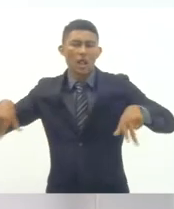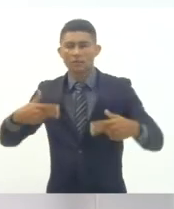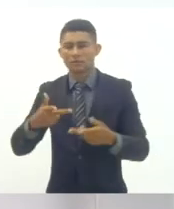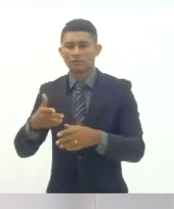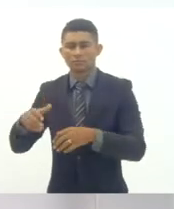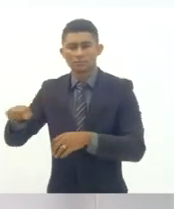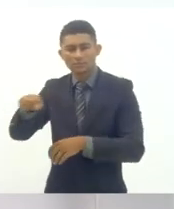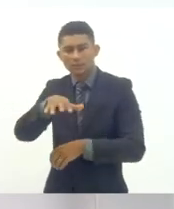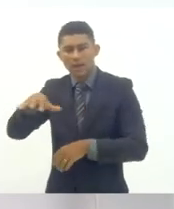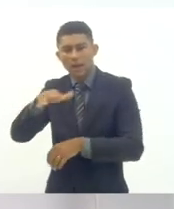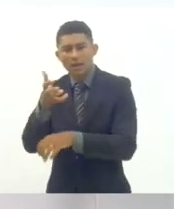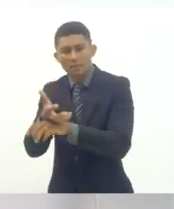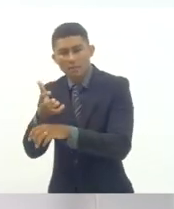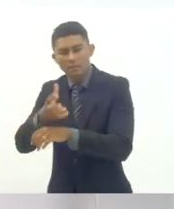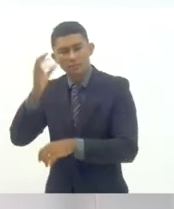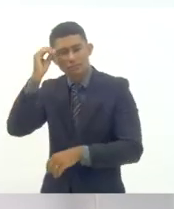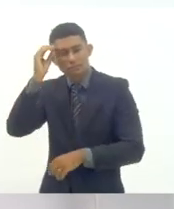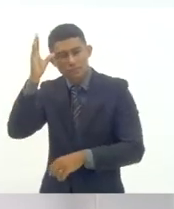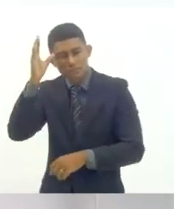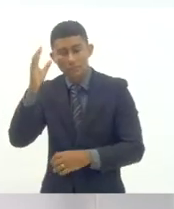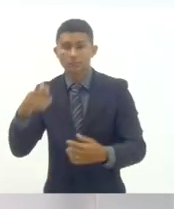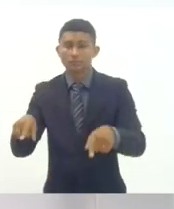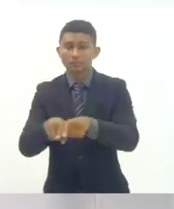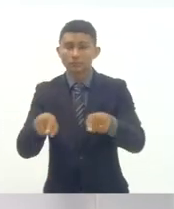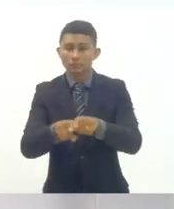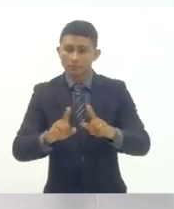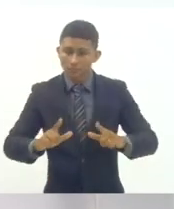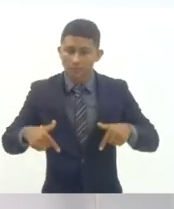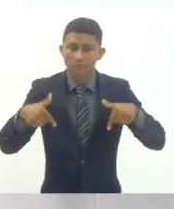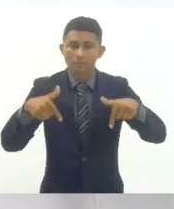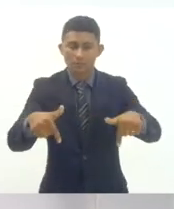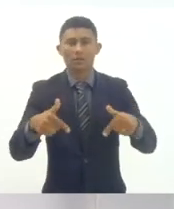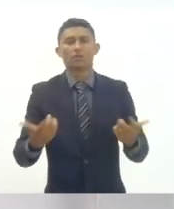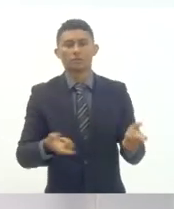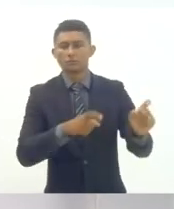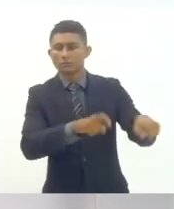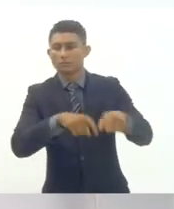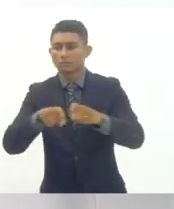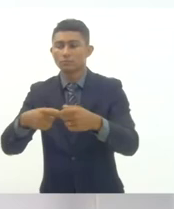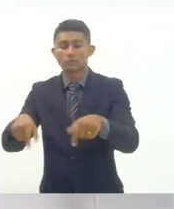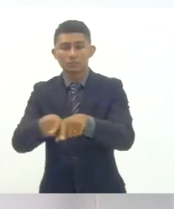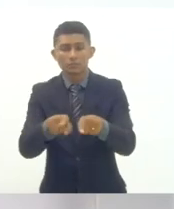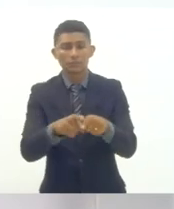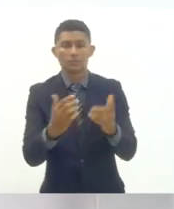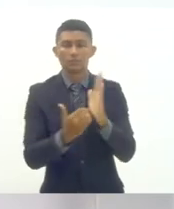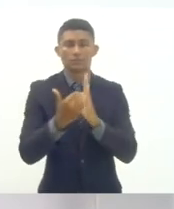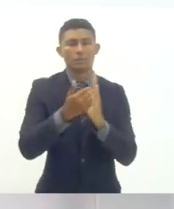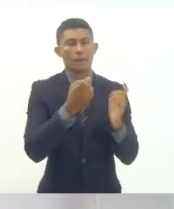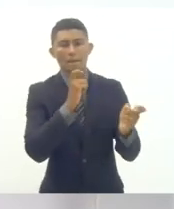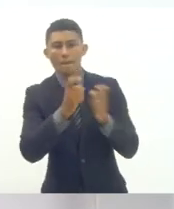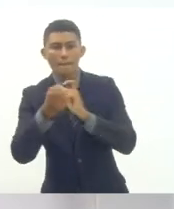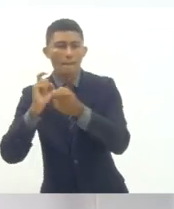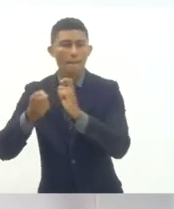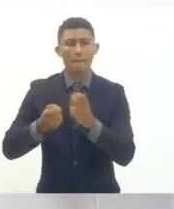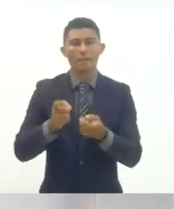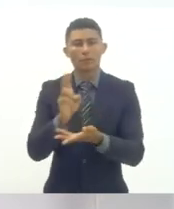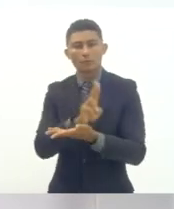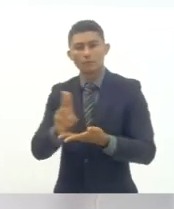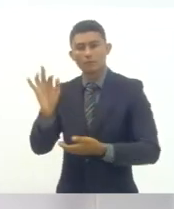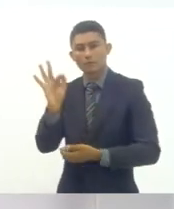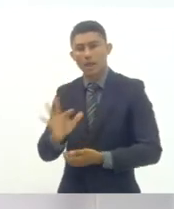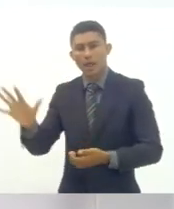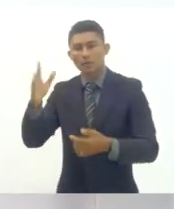ampliar as ações da educação do campo e aprofundar o diálogo com as universidades federais e